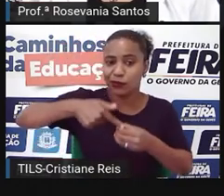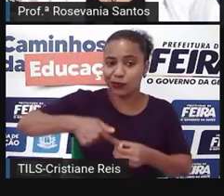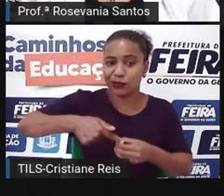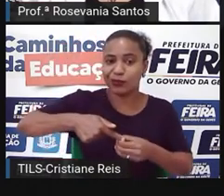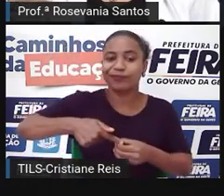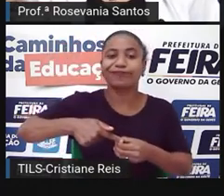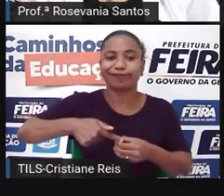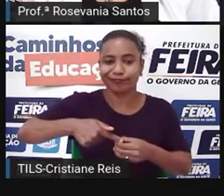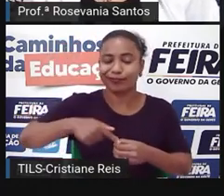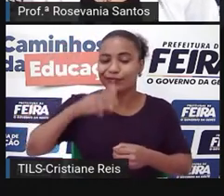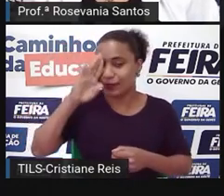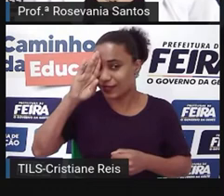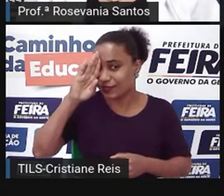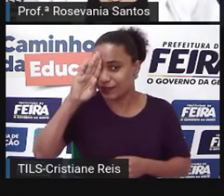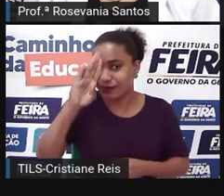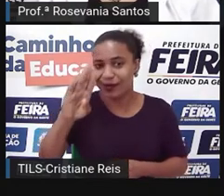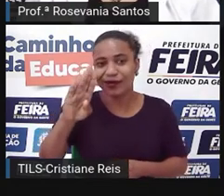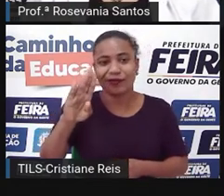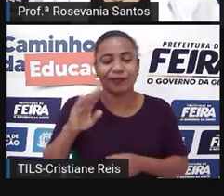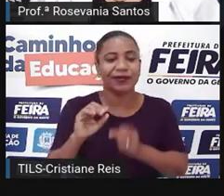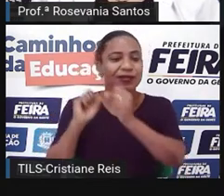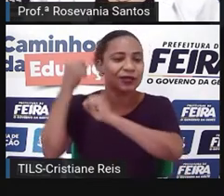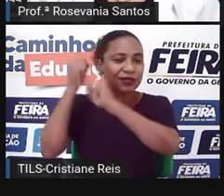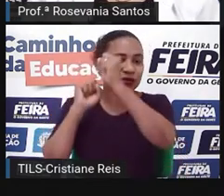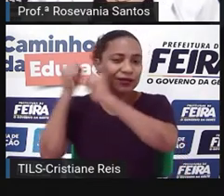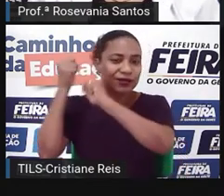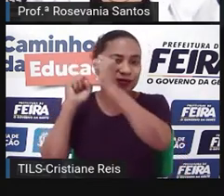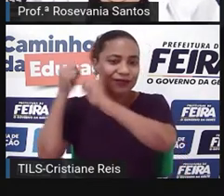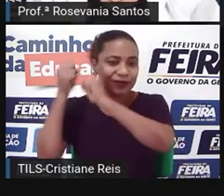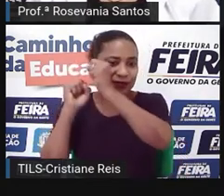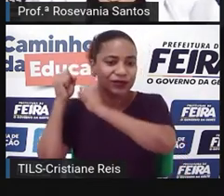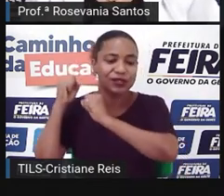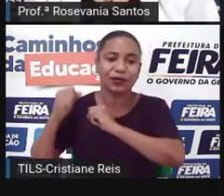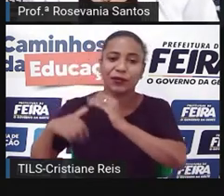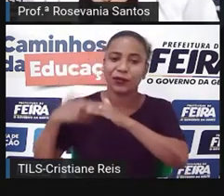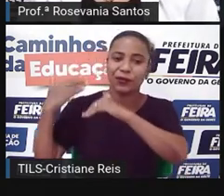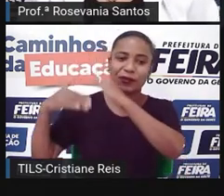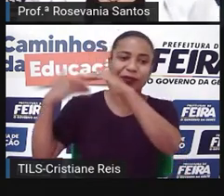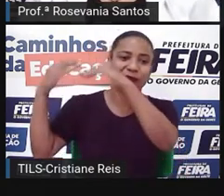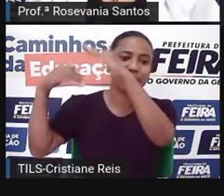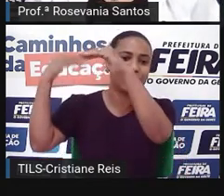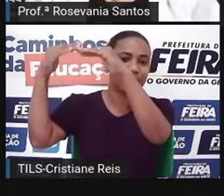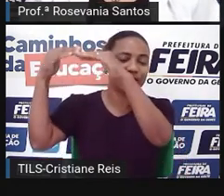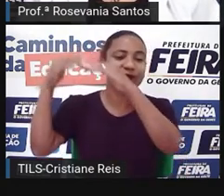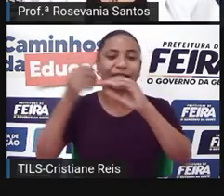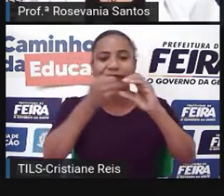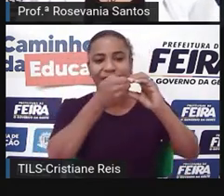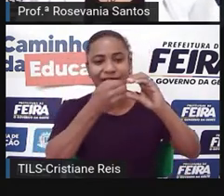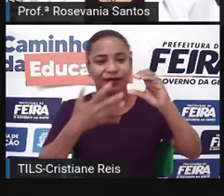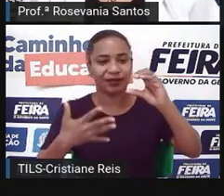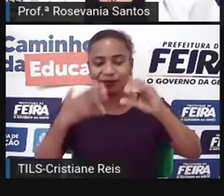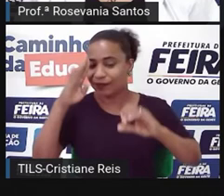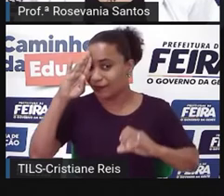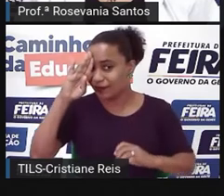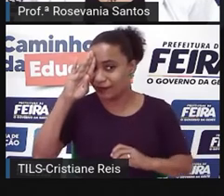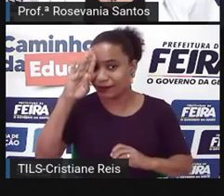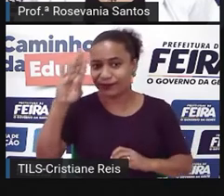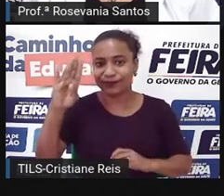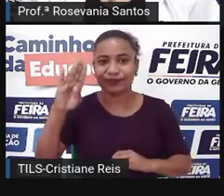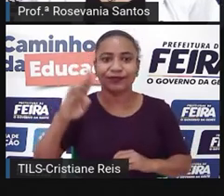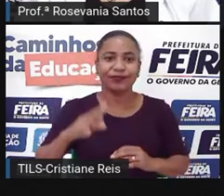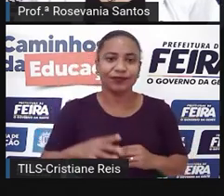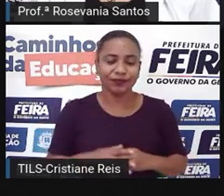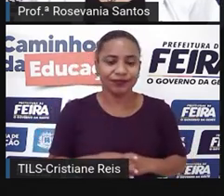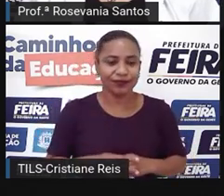Essa base para que as outras indústrias, elas acabem até funcionando. Então, é a característica deles. A gente tem essa...